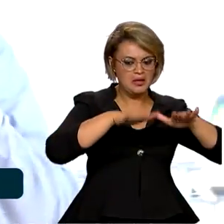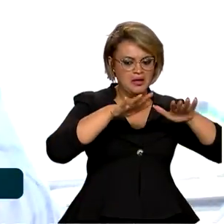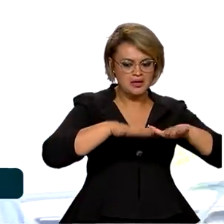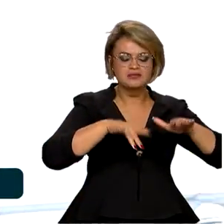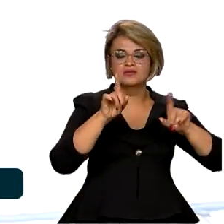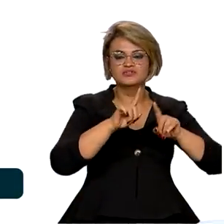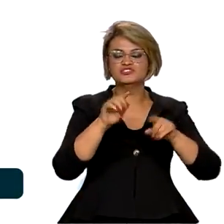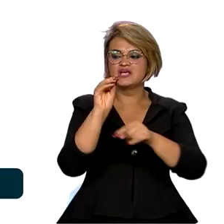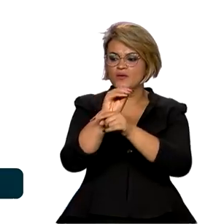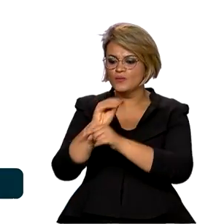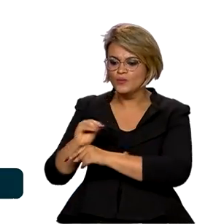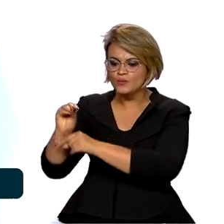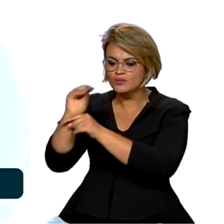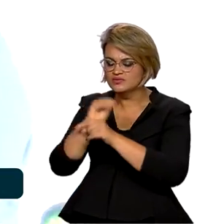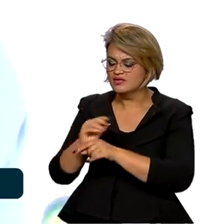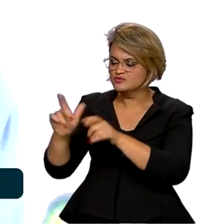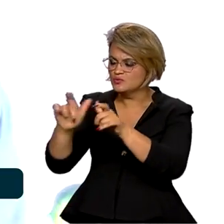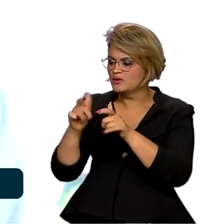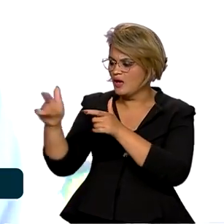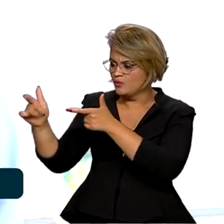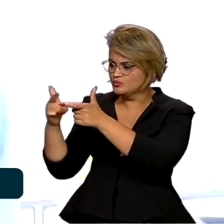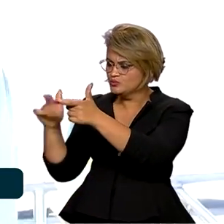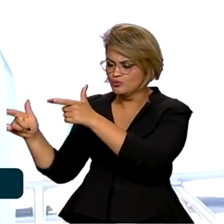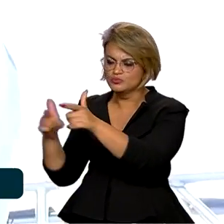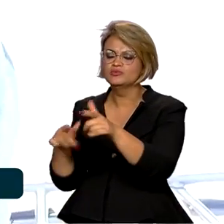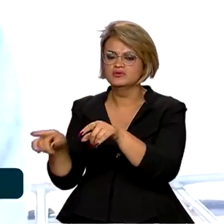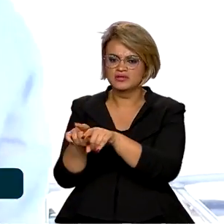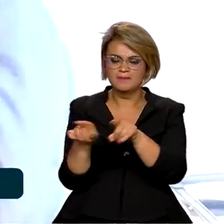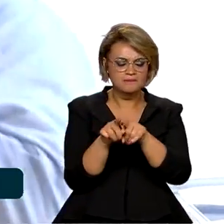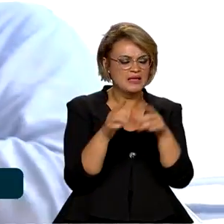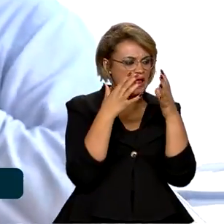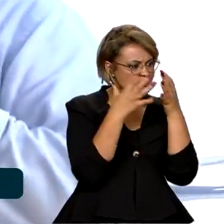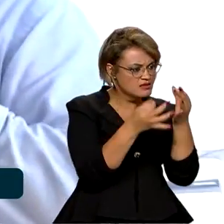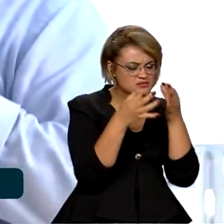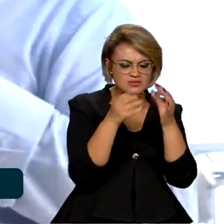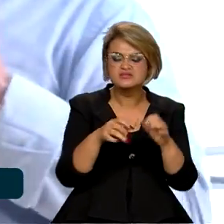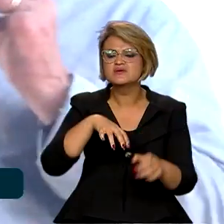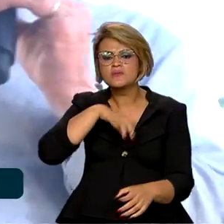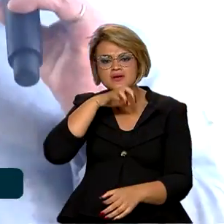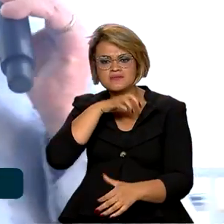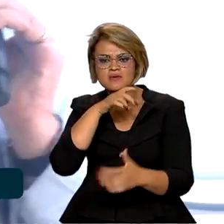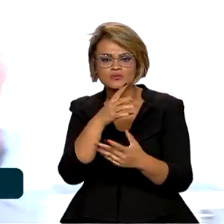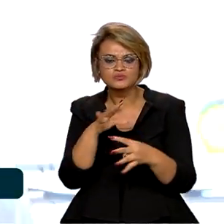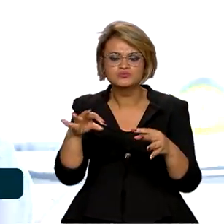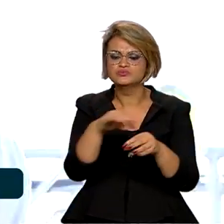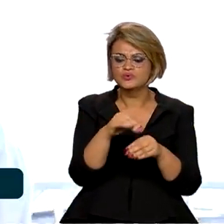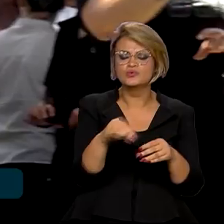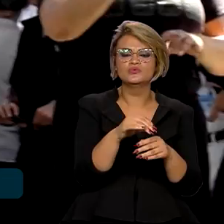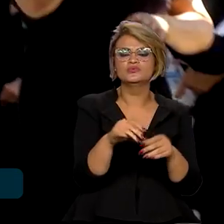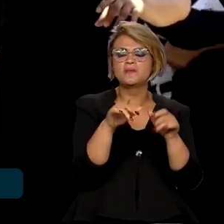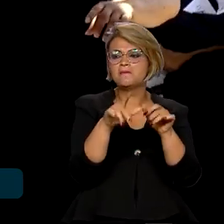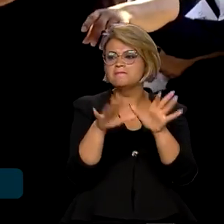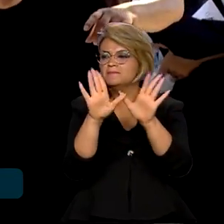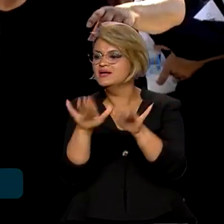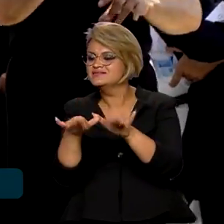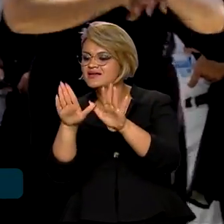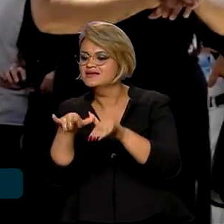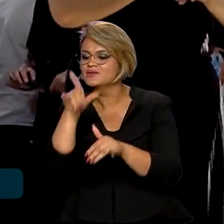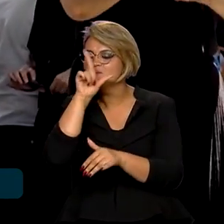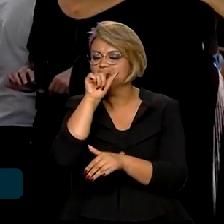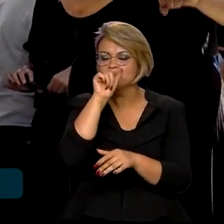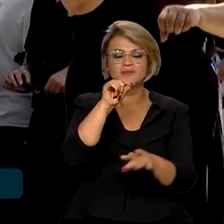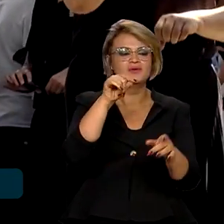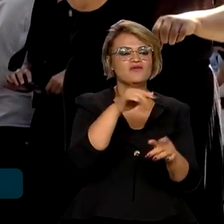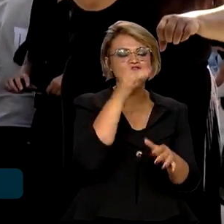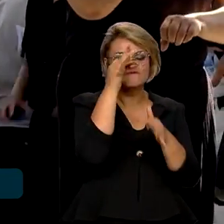cuidar de cada igarapé, a gente quer cuidar de cada animal, a gente quer cuidar de cada passarinho, a gente quer cuidar de